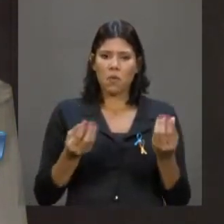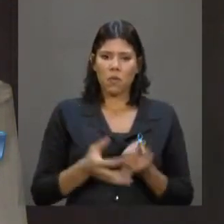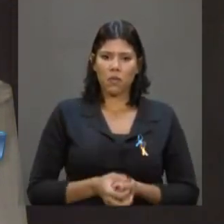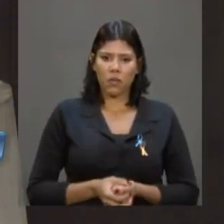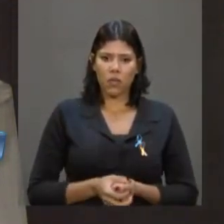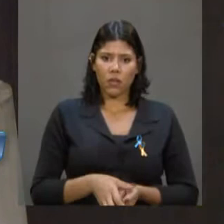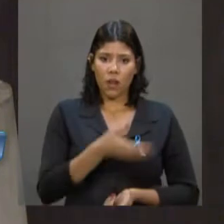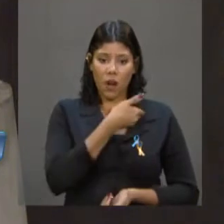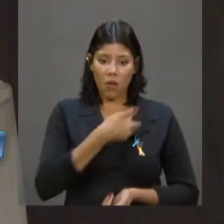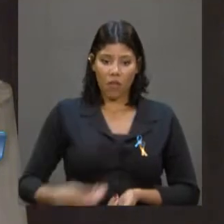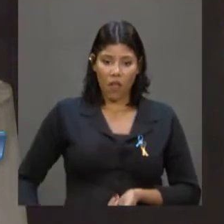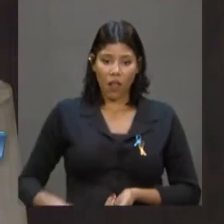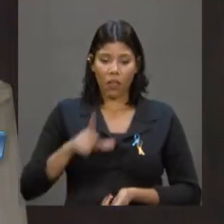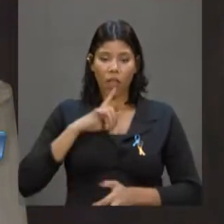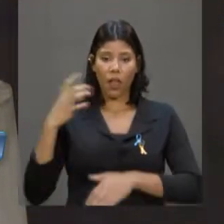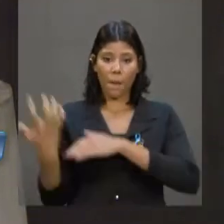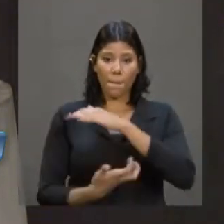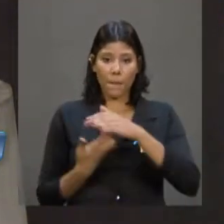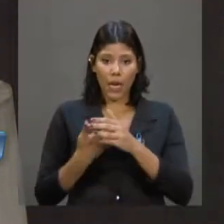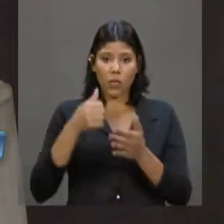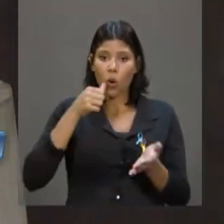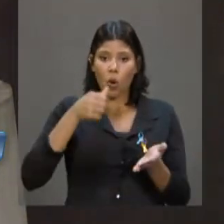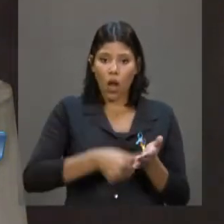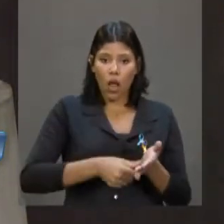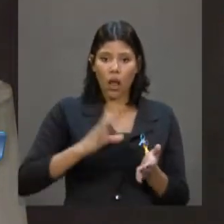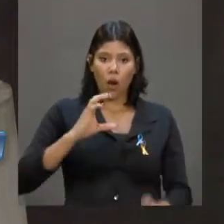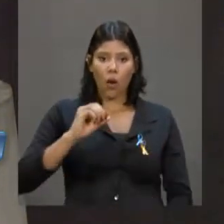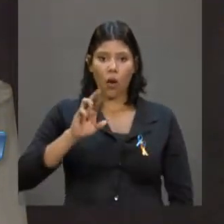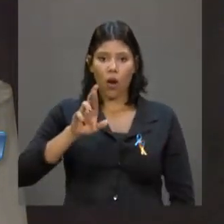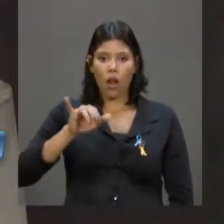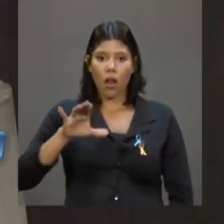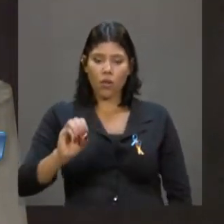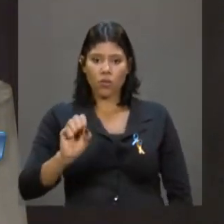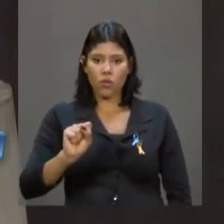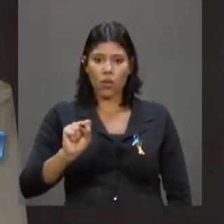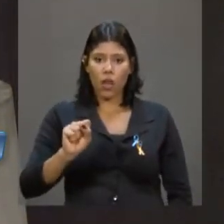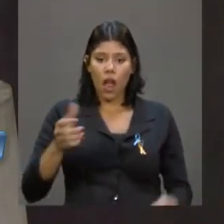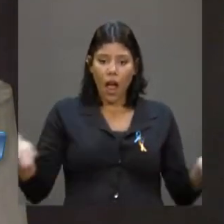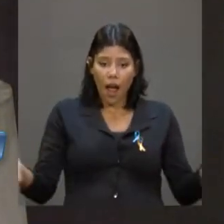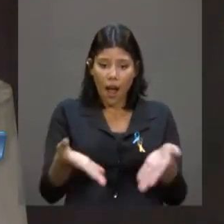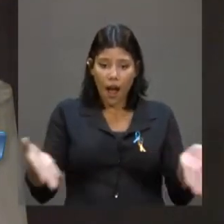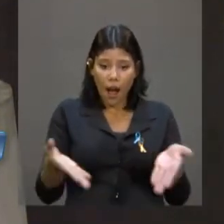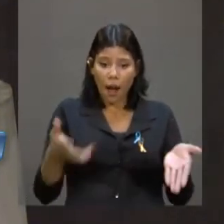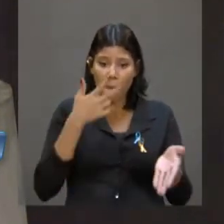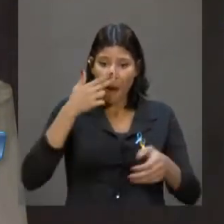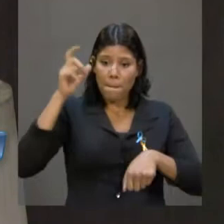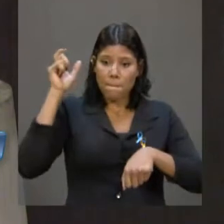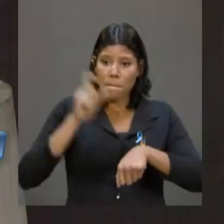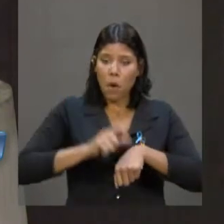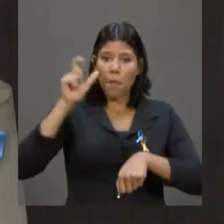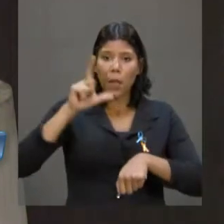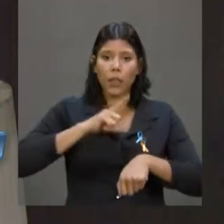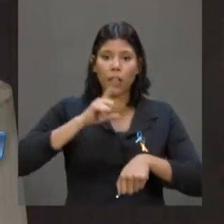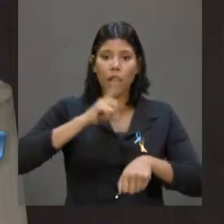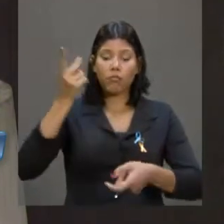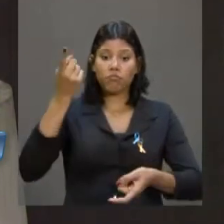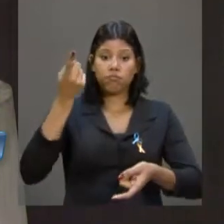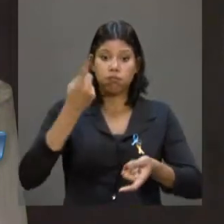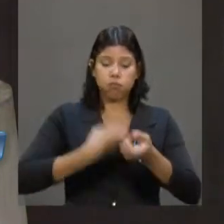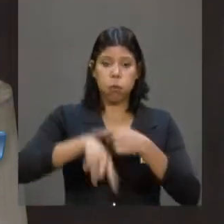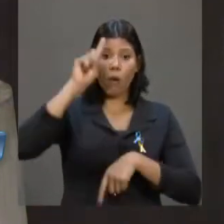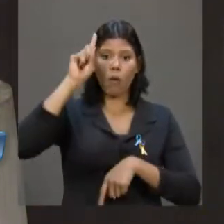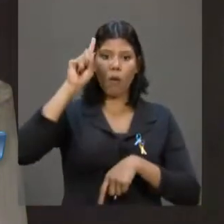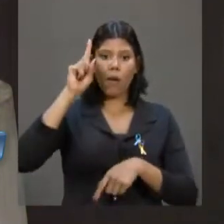entrega de correspondências, a entrega de mercadorias. Exatamente no momento em a tecnologia inaugura um novo